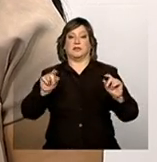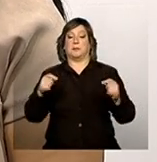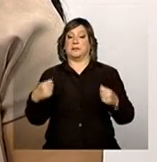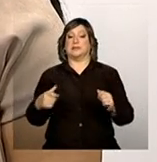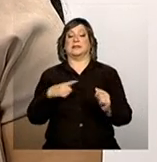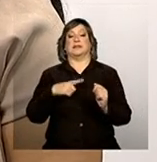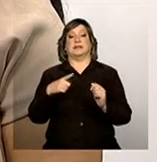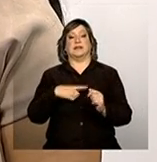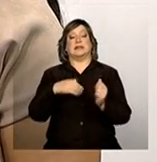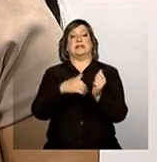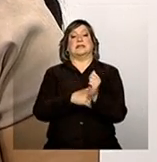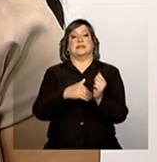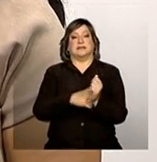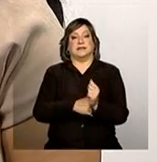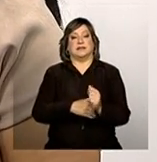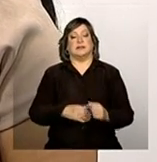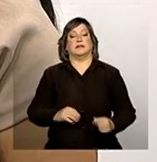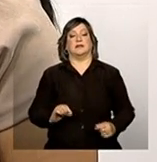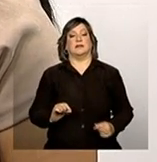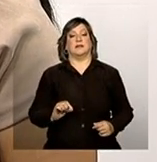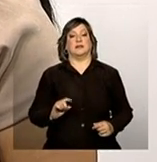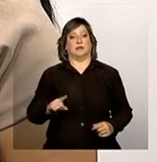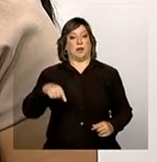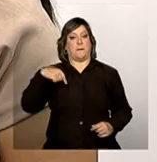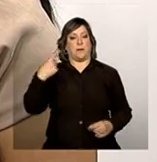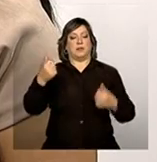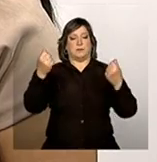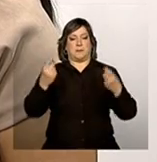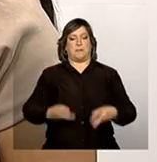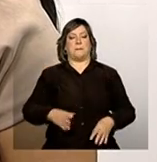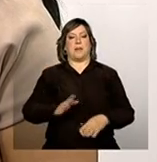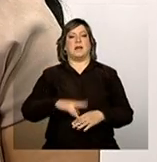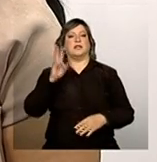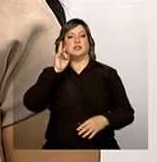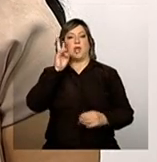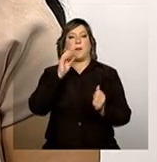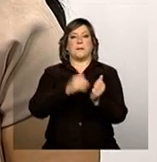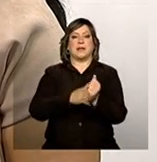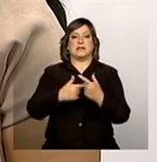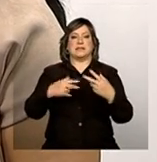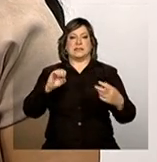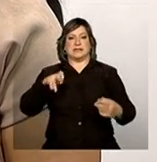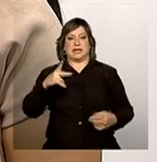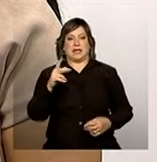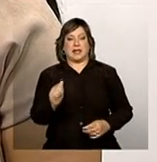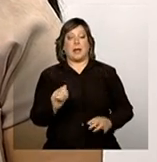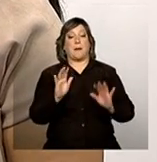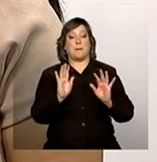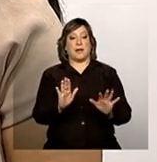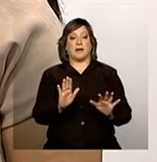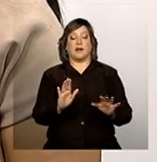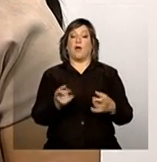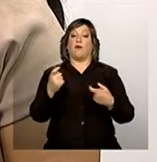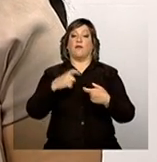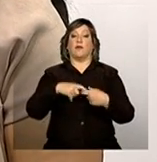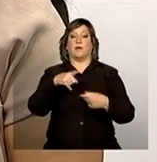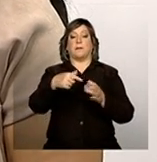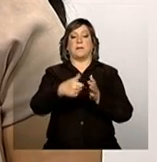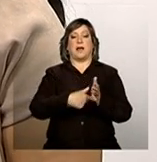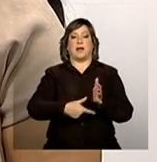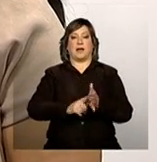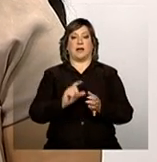senha, perdão, no próximo bloco a gente vai falar um pouquinho mais sobre as senhas. Mas, voltando à sua pergunta original,